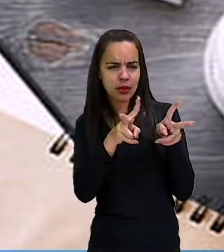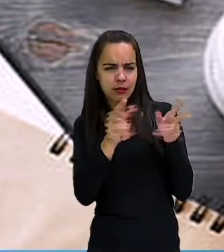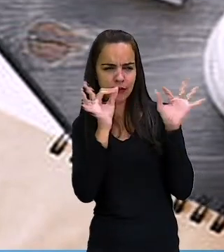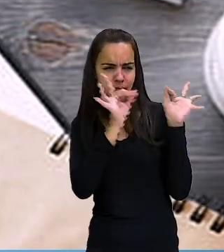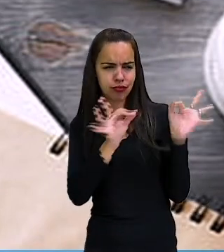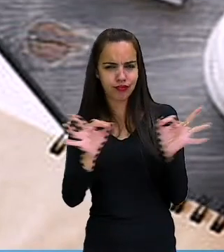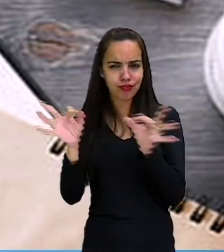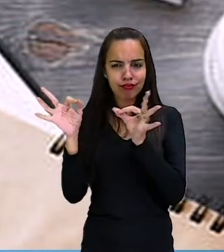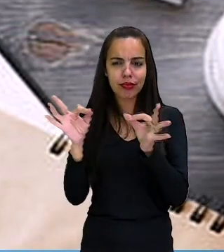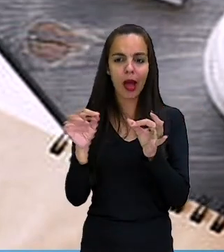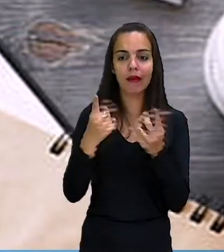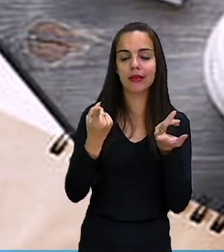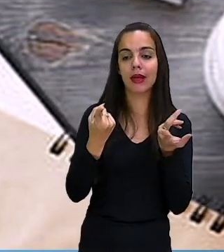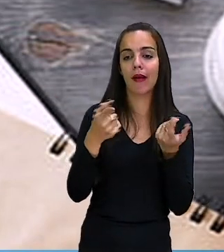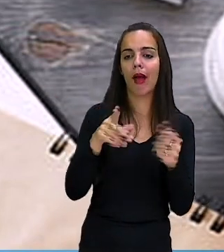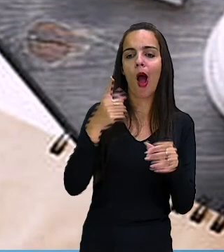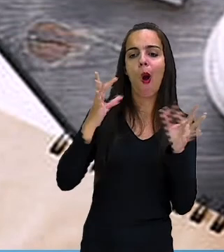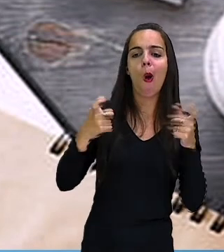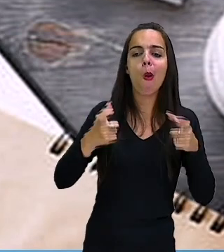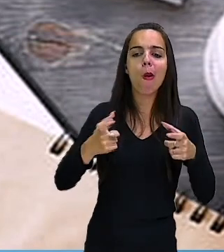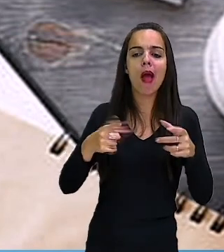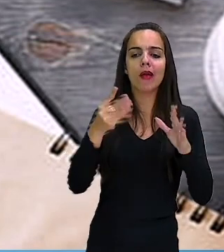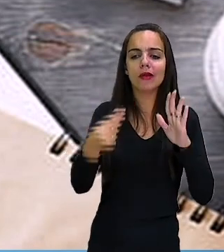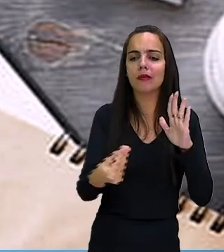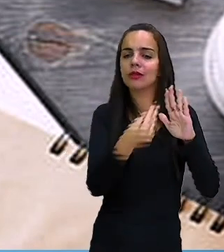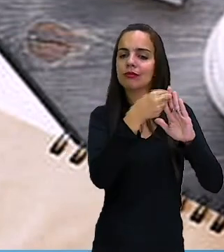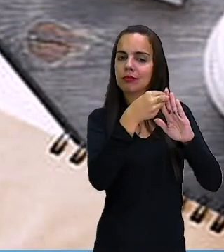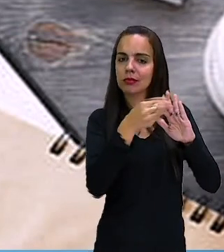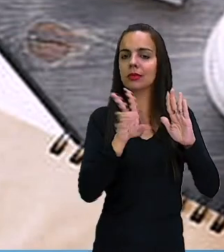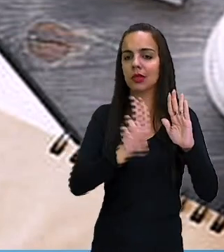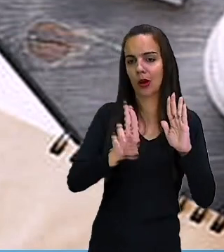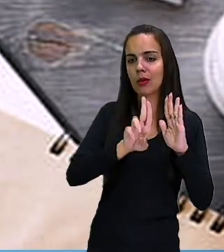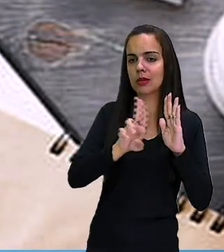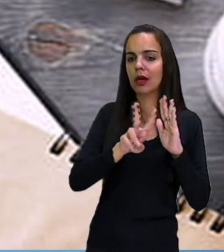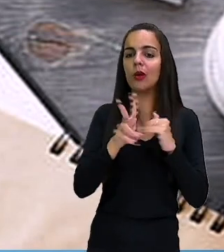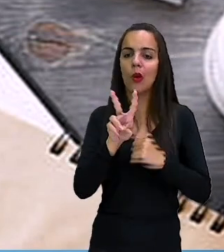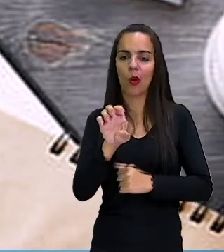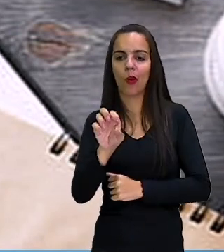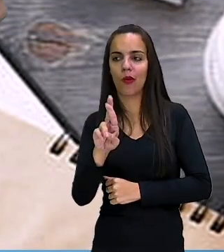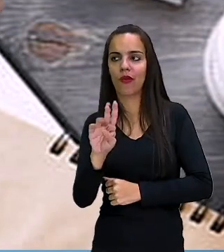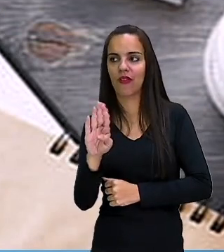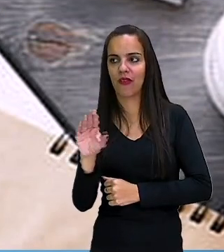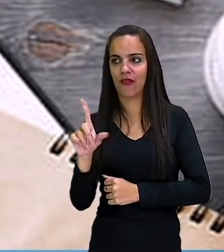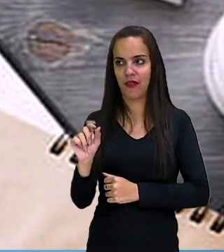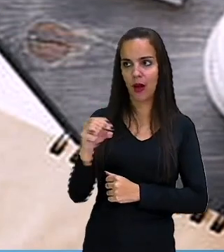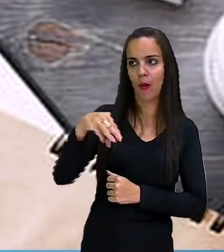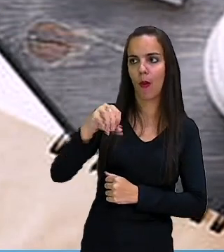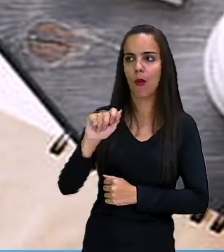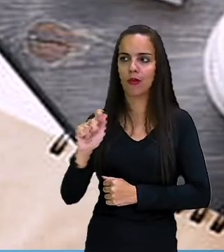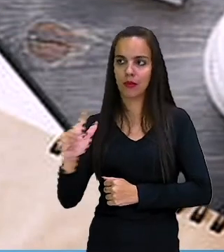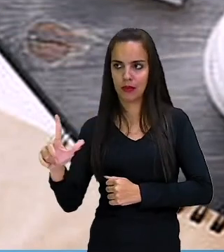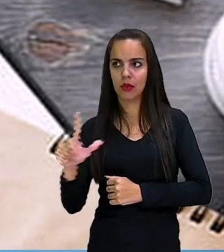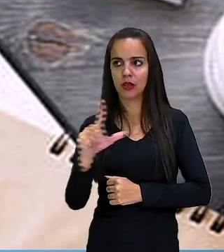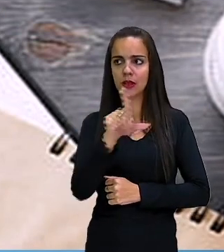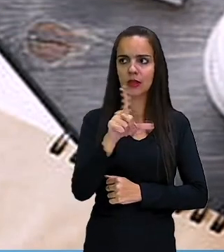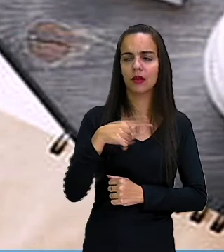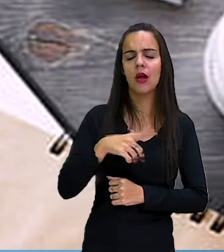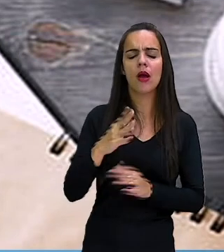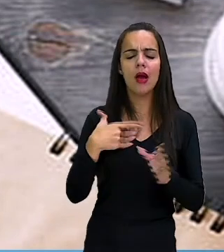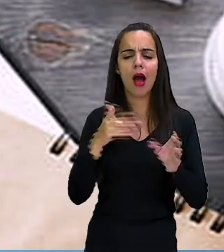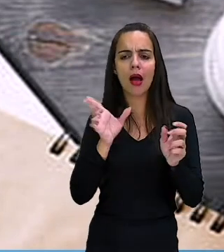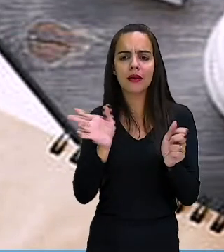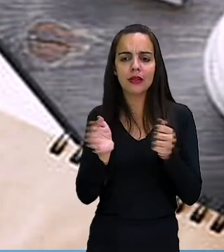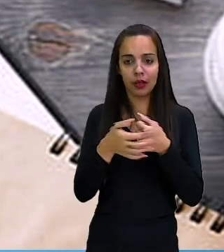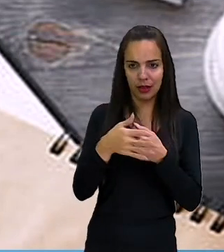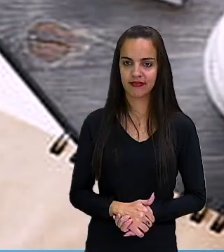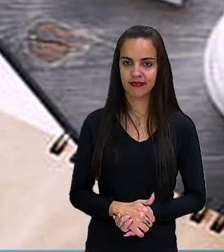o have to, que é a necessidade. E aí, você vai tentar pegar esse contexto do verbo